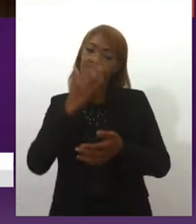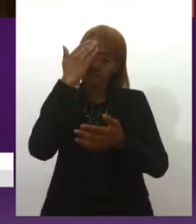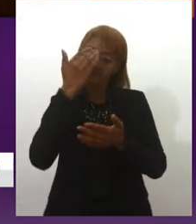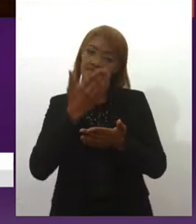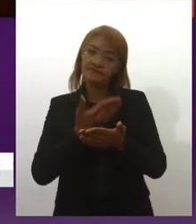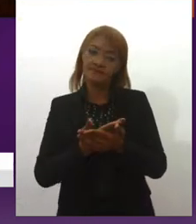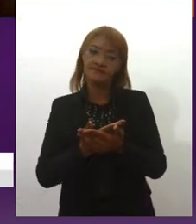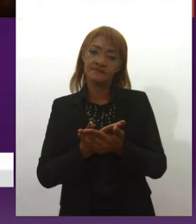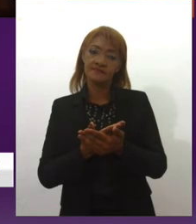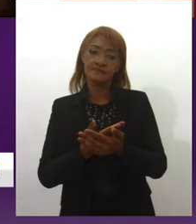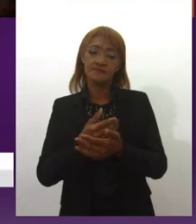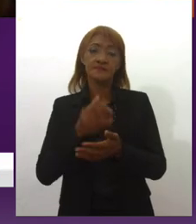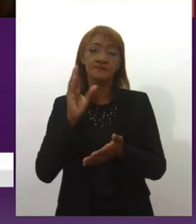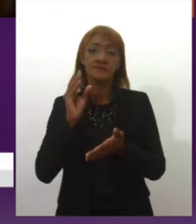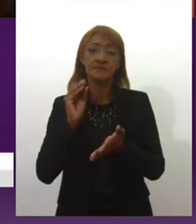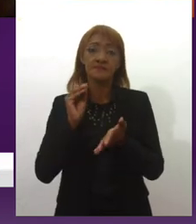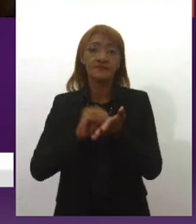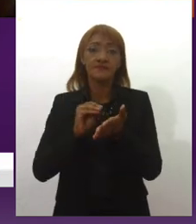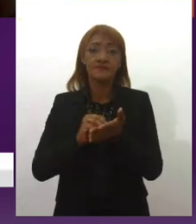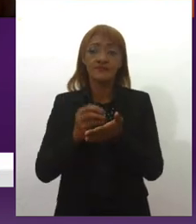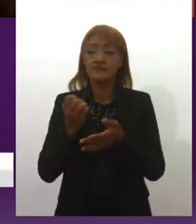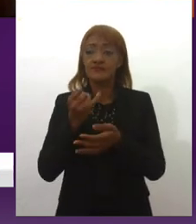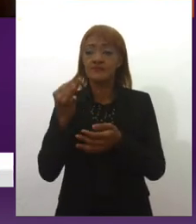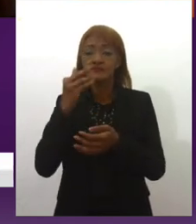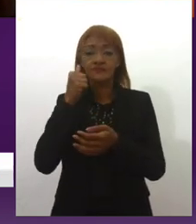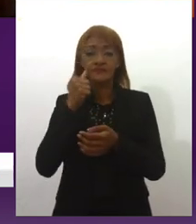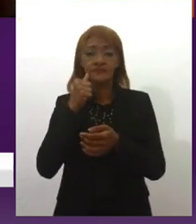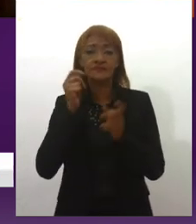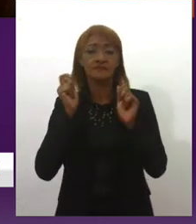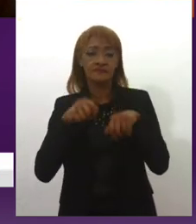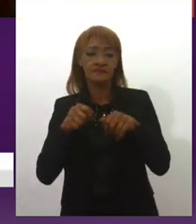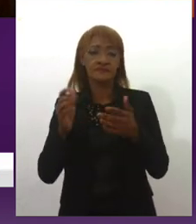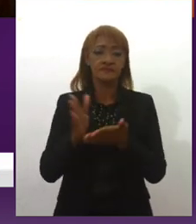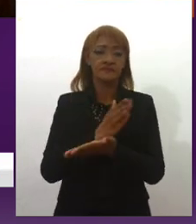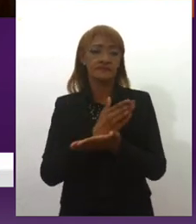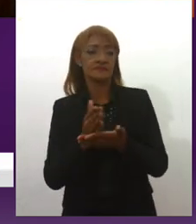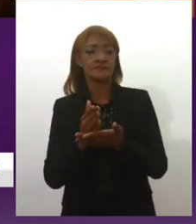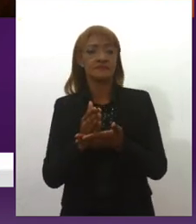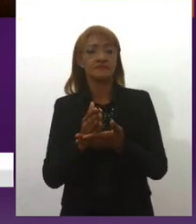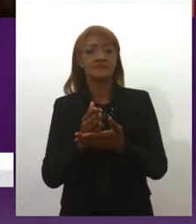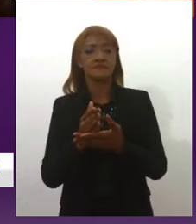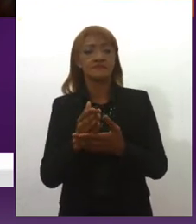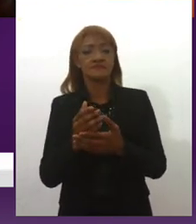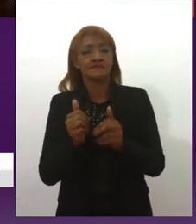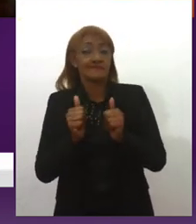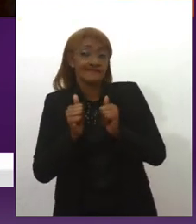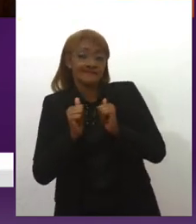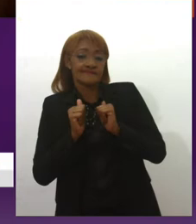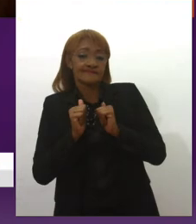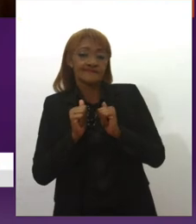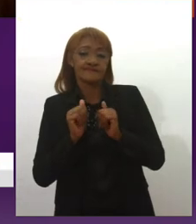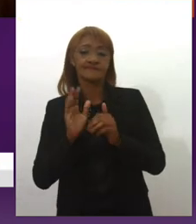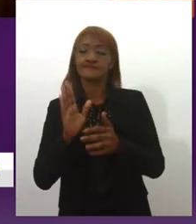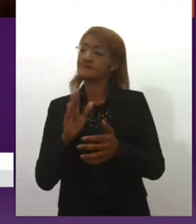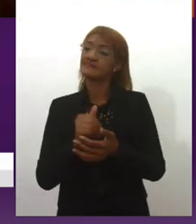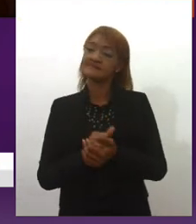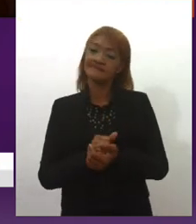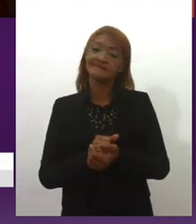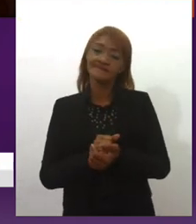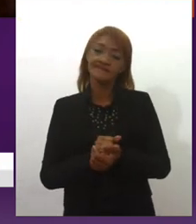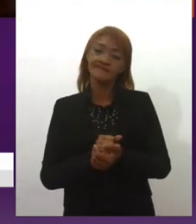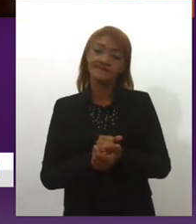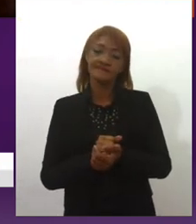falta de mulheres pode fazer com que algumas mulheres não sejam incentivadas, então acaba sendo um círculo ali, né. Sim.